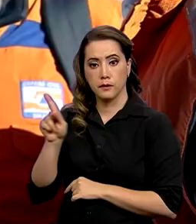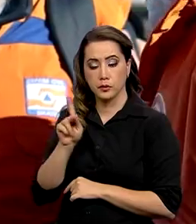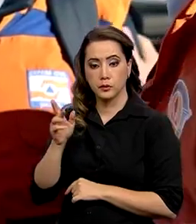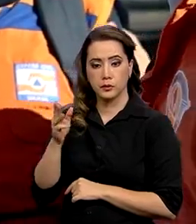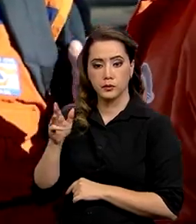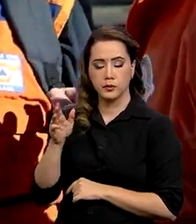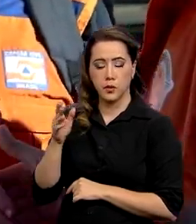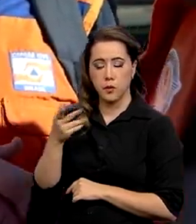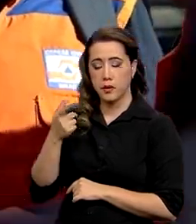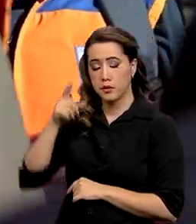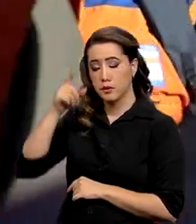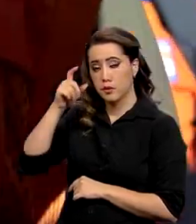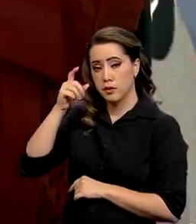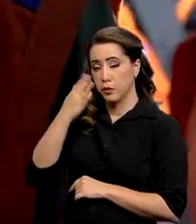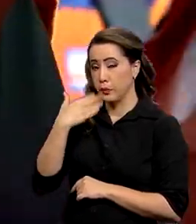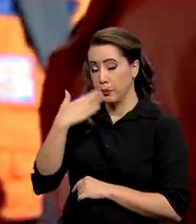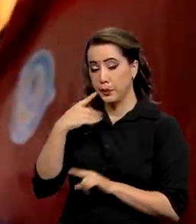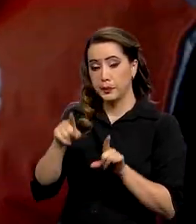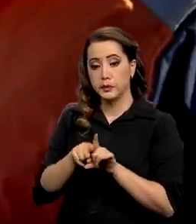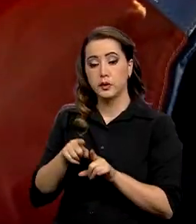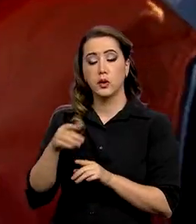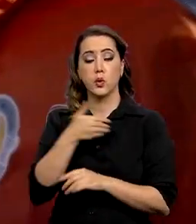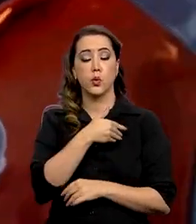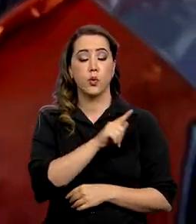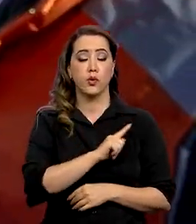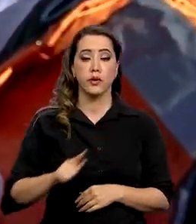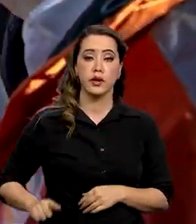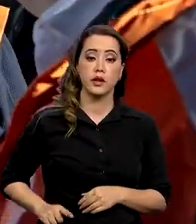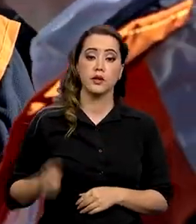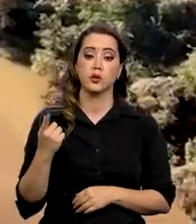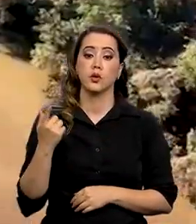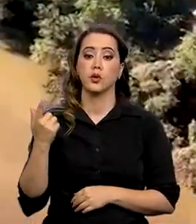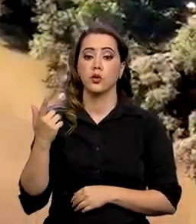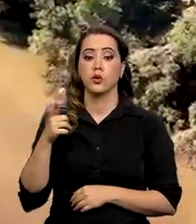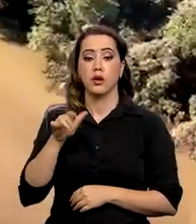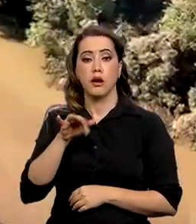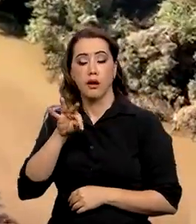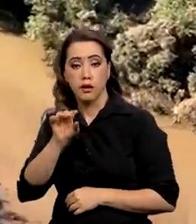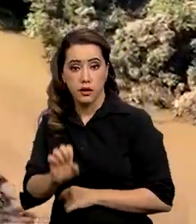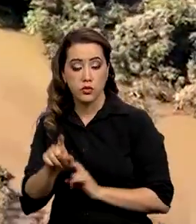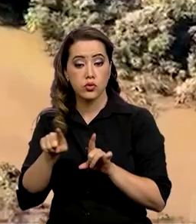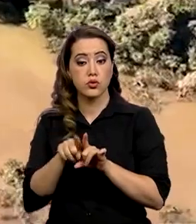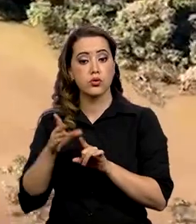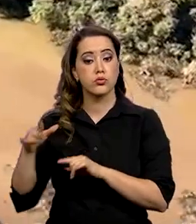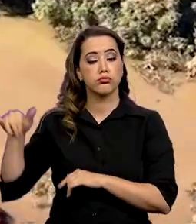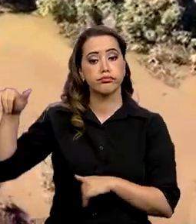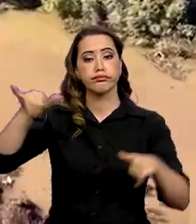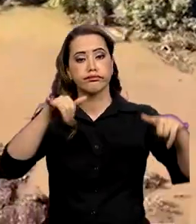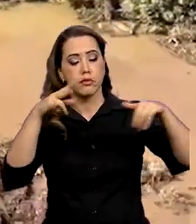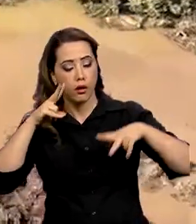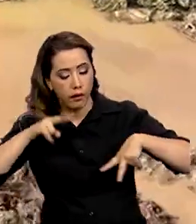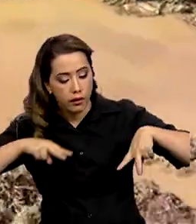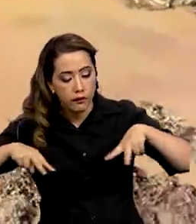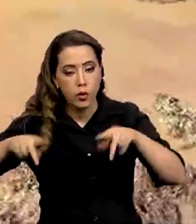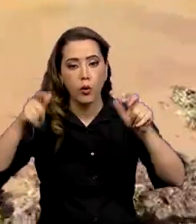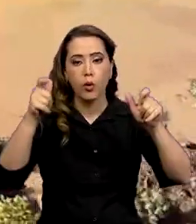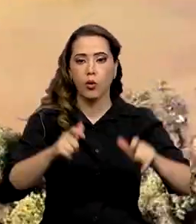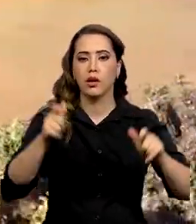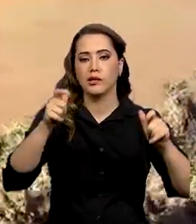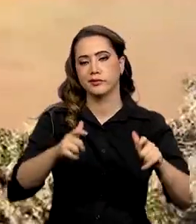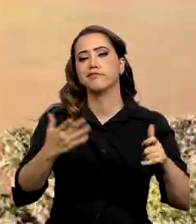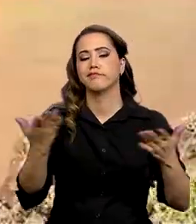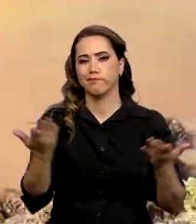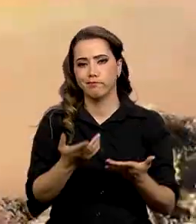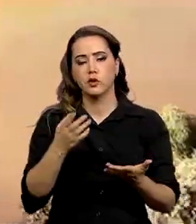Paulo Pimenta, e o governador do Rio Grande do Sul, Eduardo Leite, sobrevoaram as áreas atingidas na manhã desta quarta